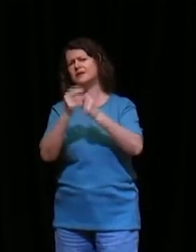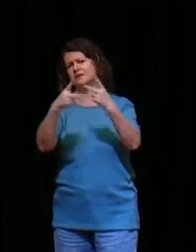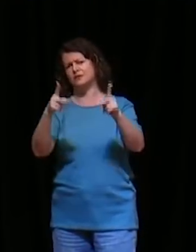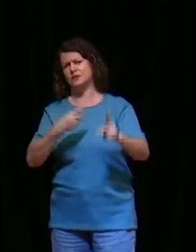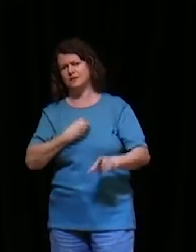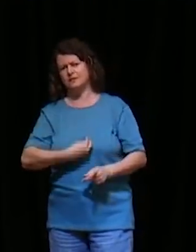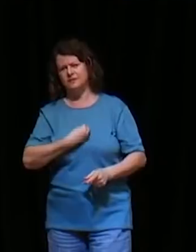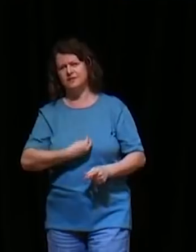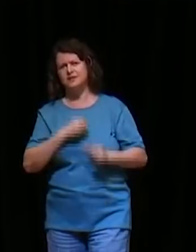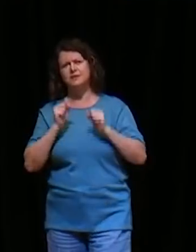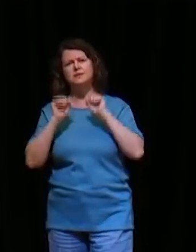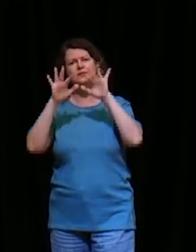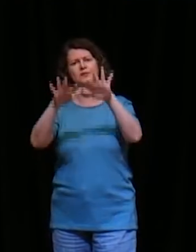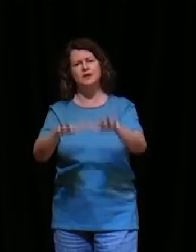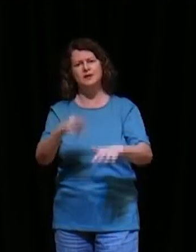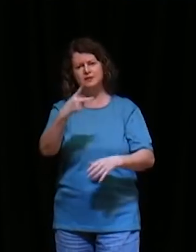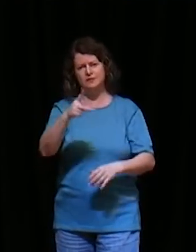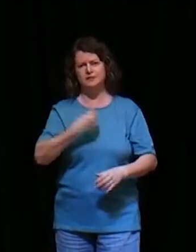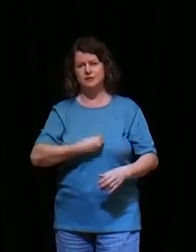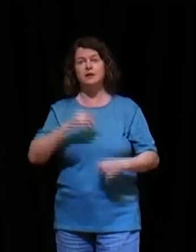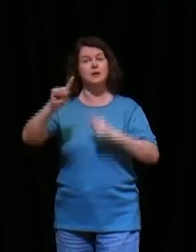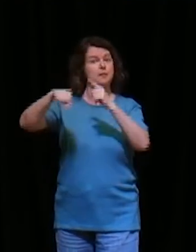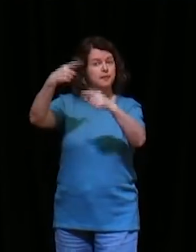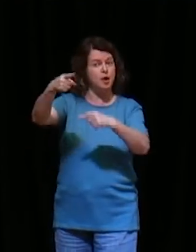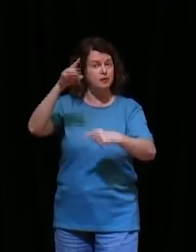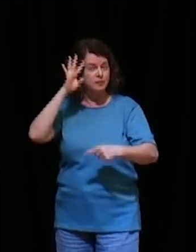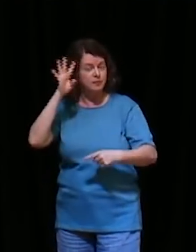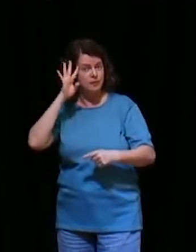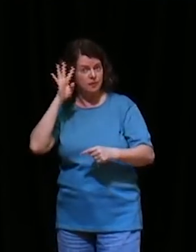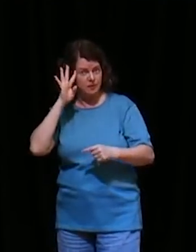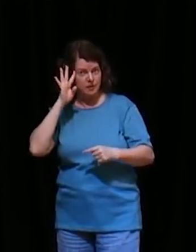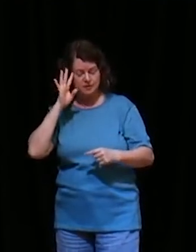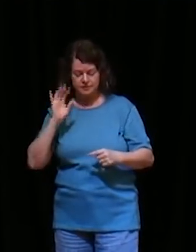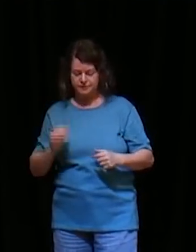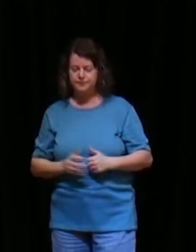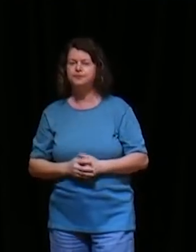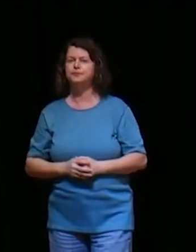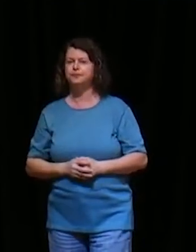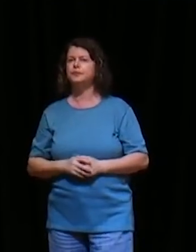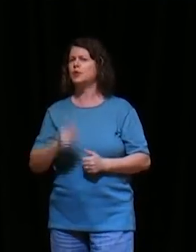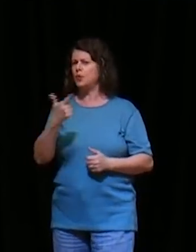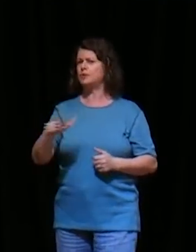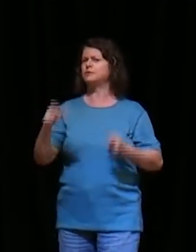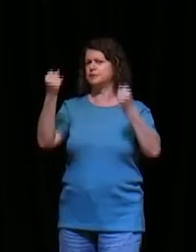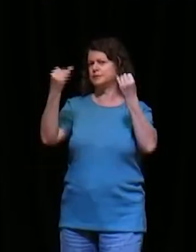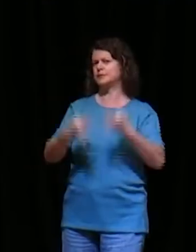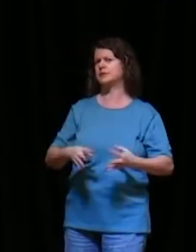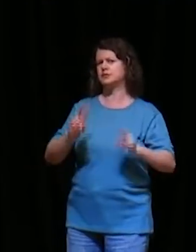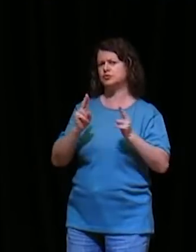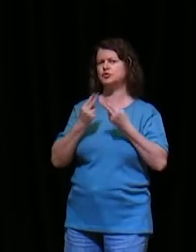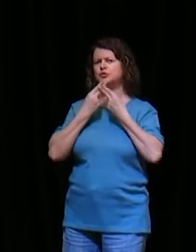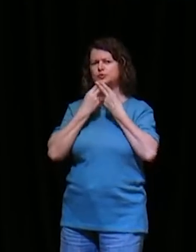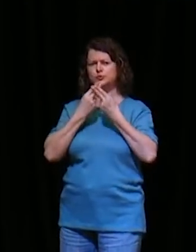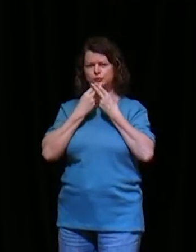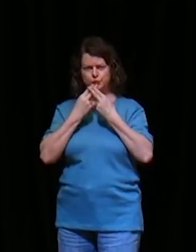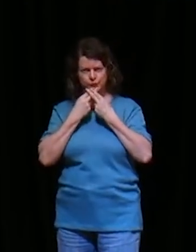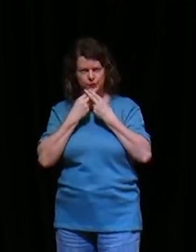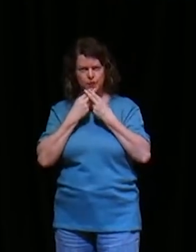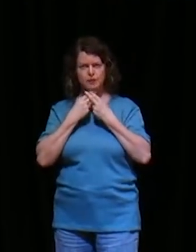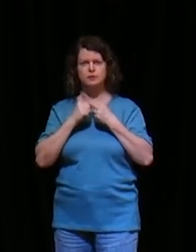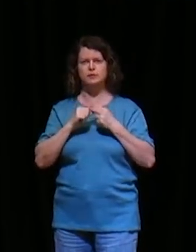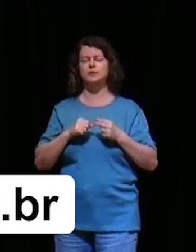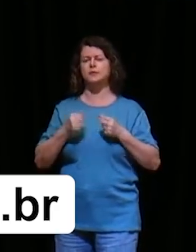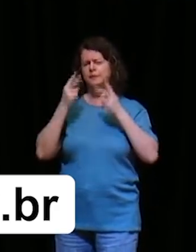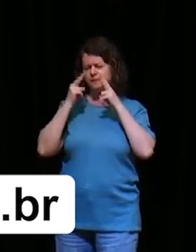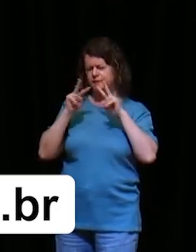muito te motivar, na próxima quarta fire, inclusive, eu vou falar de novo, sobre o jejum, sobre uma perspectiva, completamente